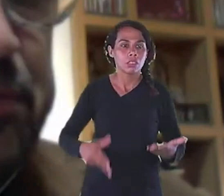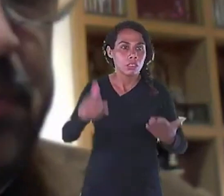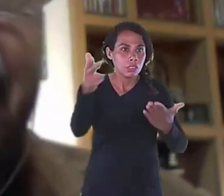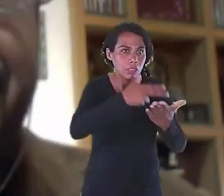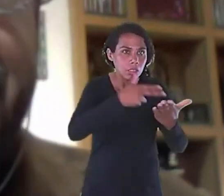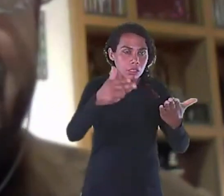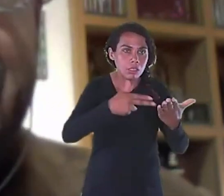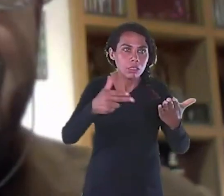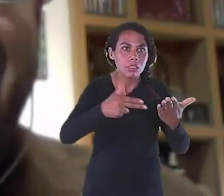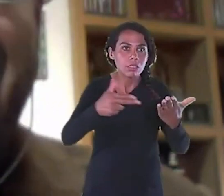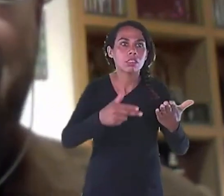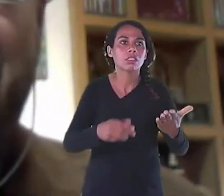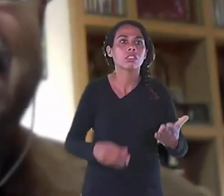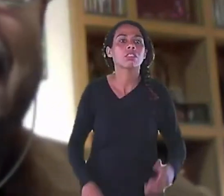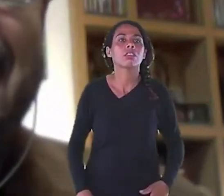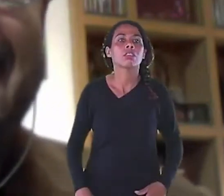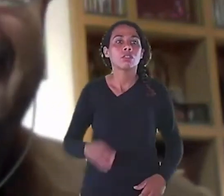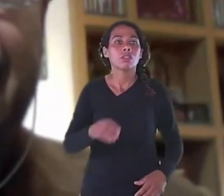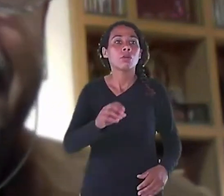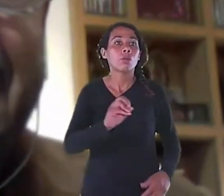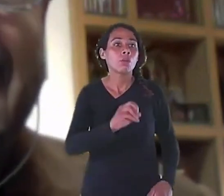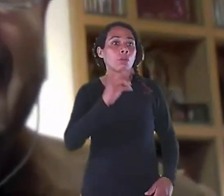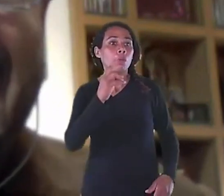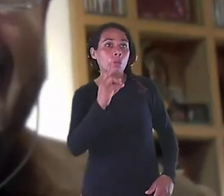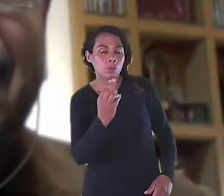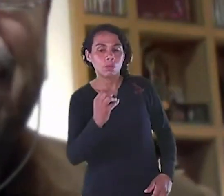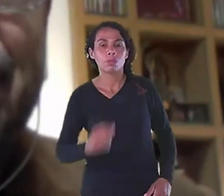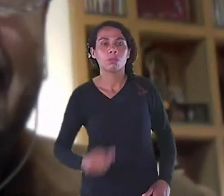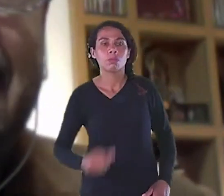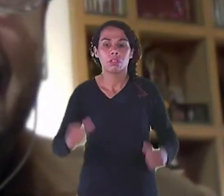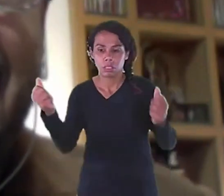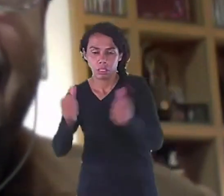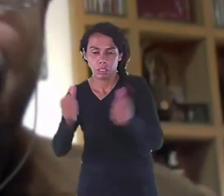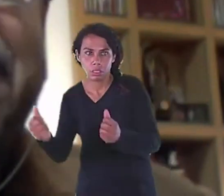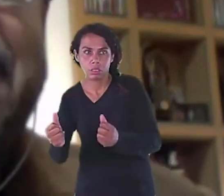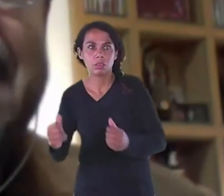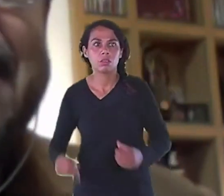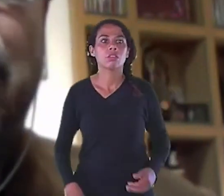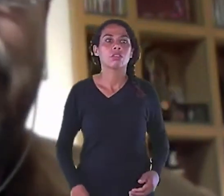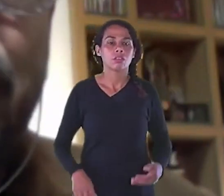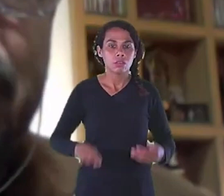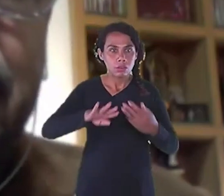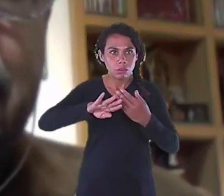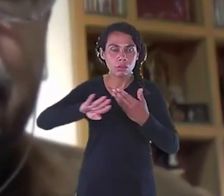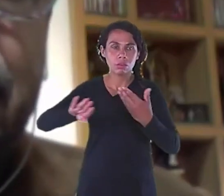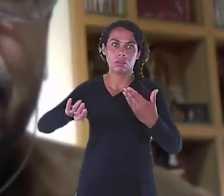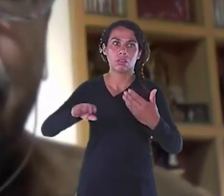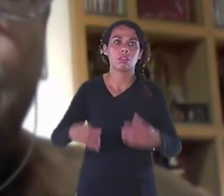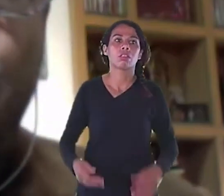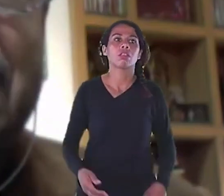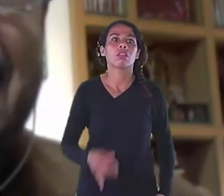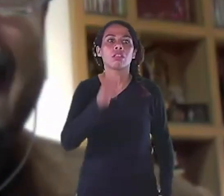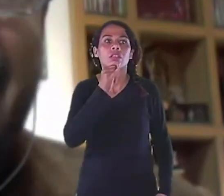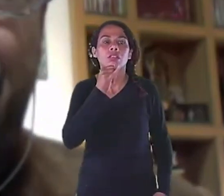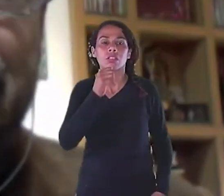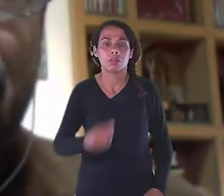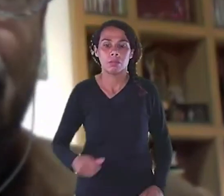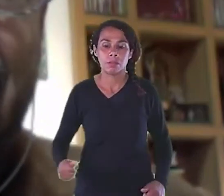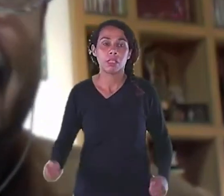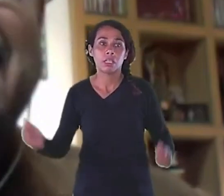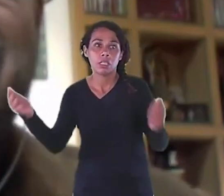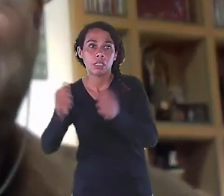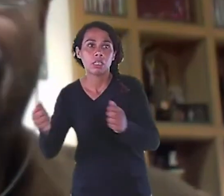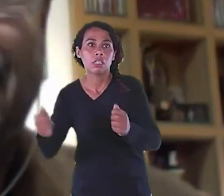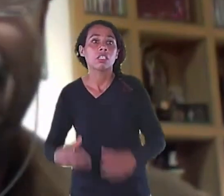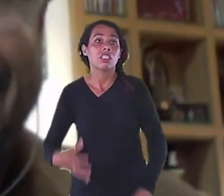se explicar. Para você ter ideia, a arte, ela não precisa ter sentido. O design, a